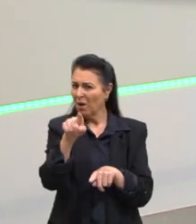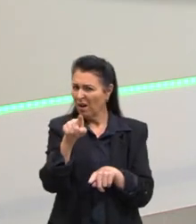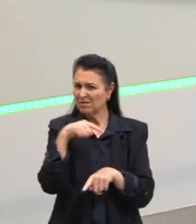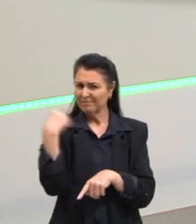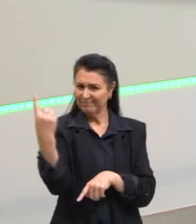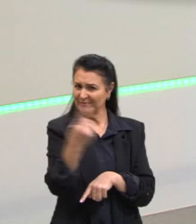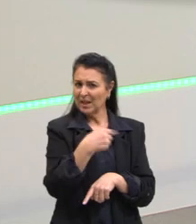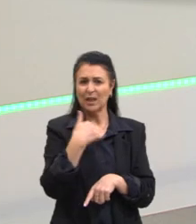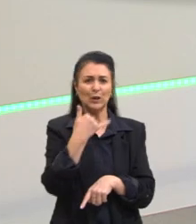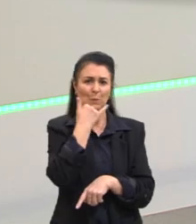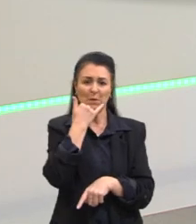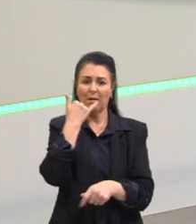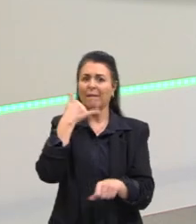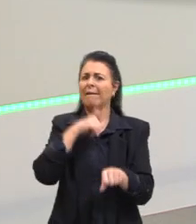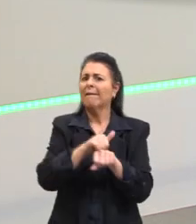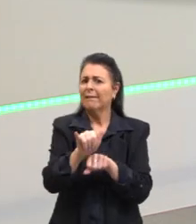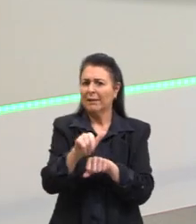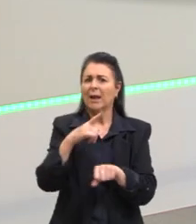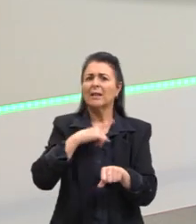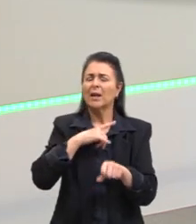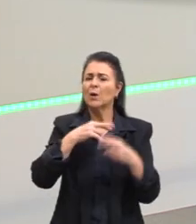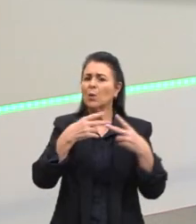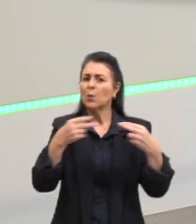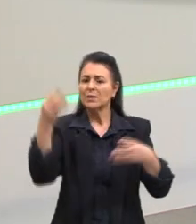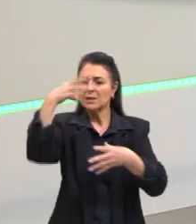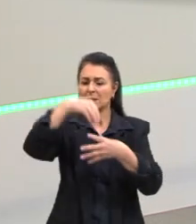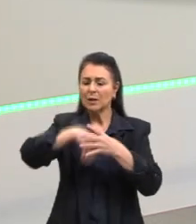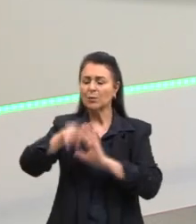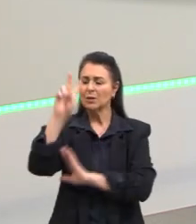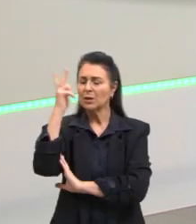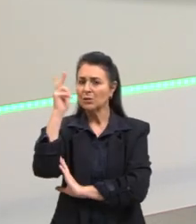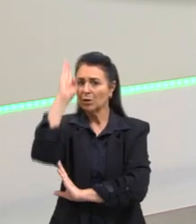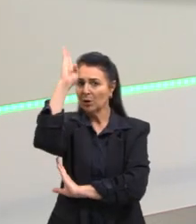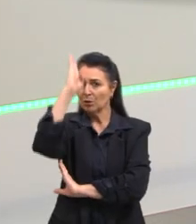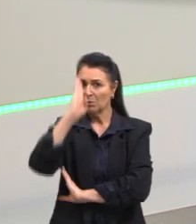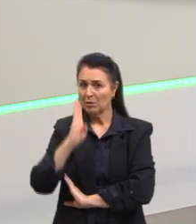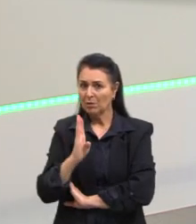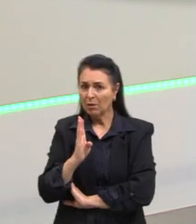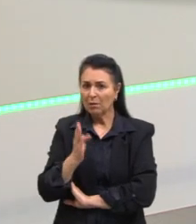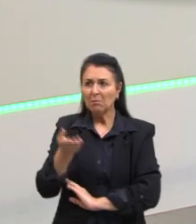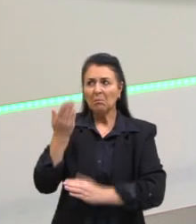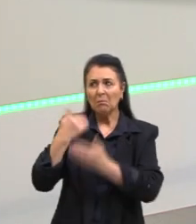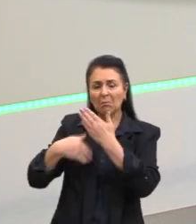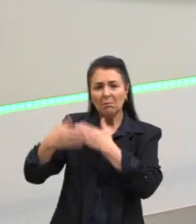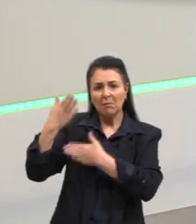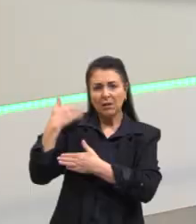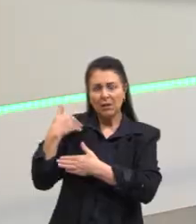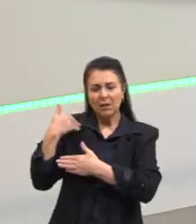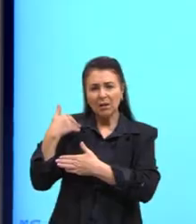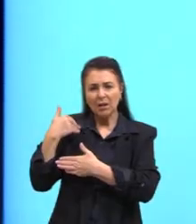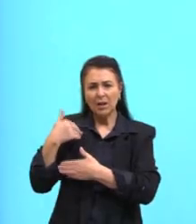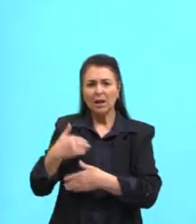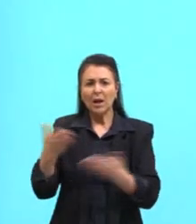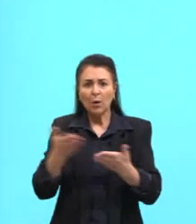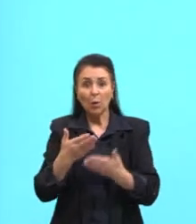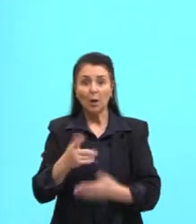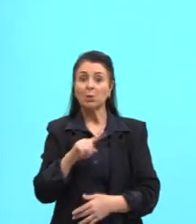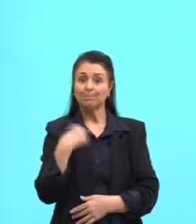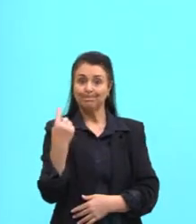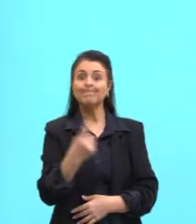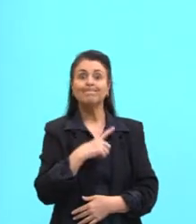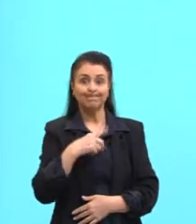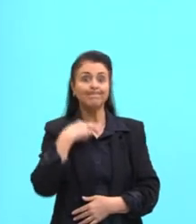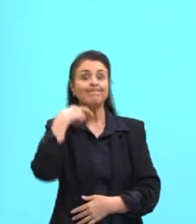Tem muitos pontos dentro da história do Brasil que foram ficando assim, que foram nos deixando com vergonha até hoje.